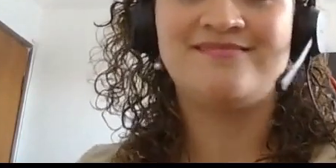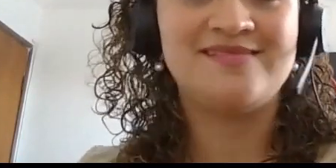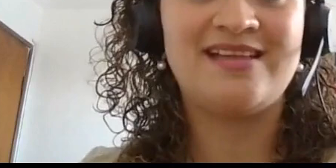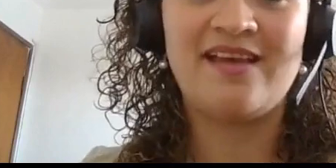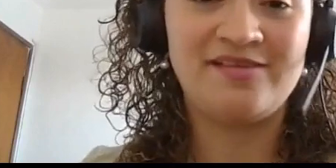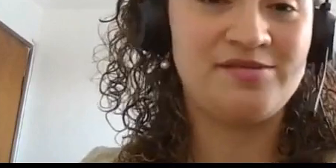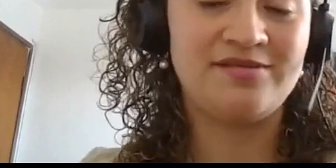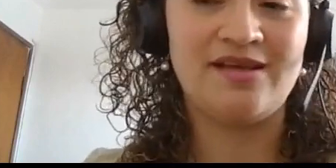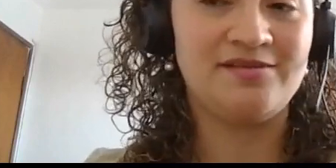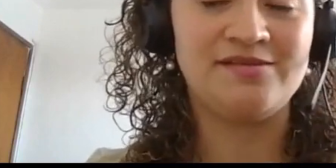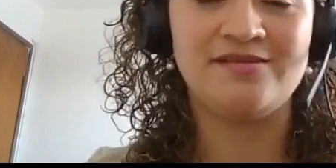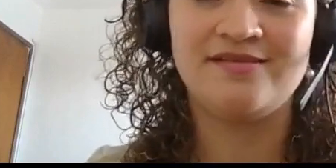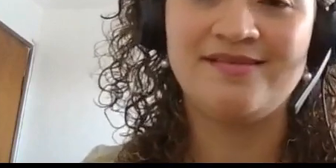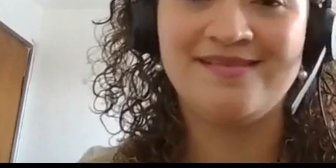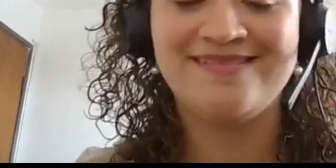nossa, dez, dez.